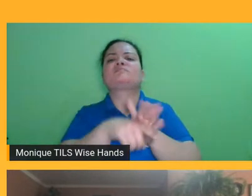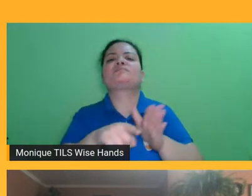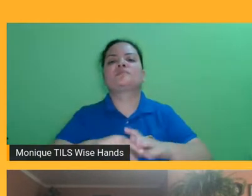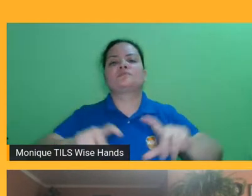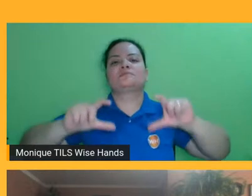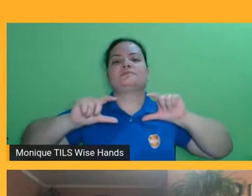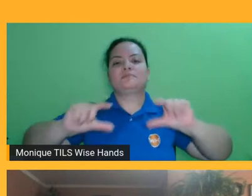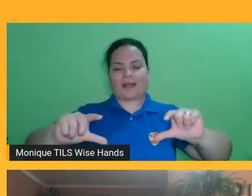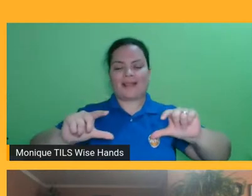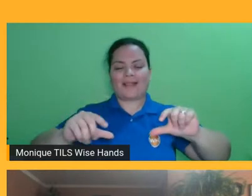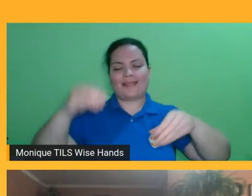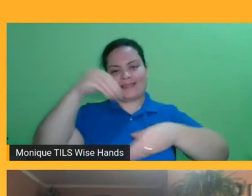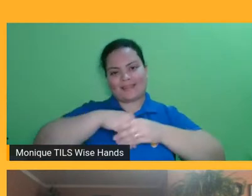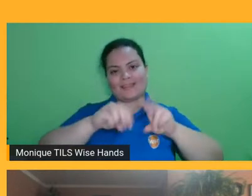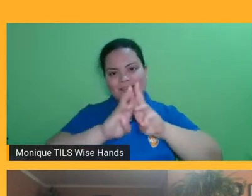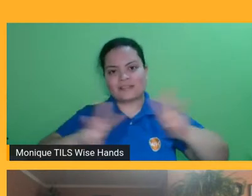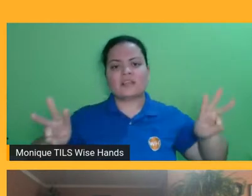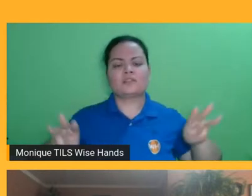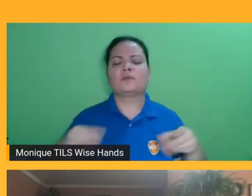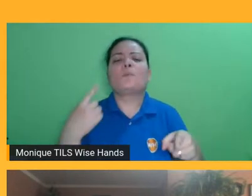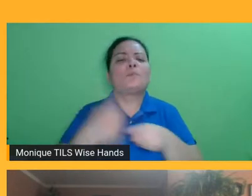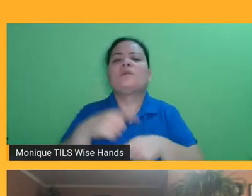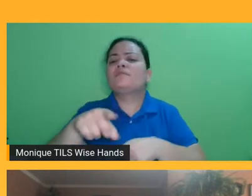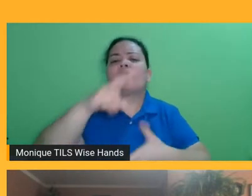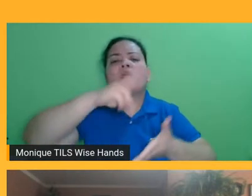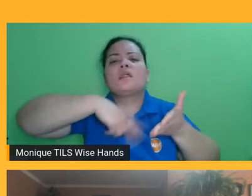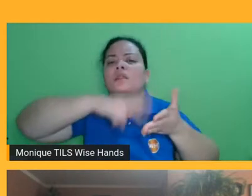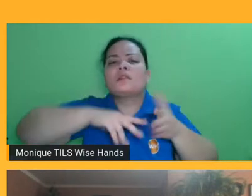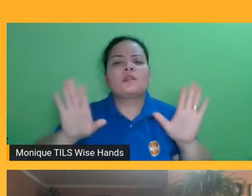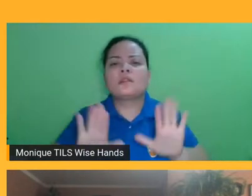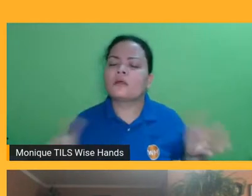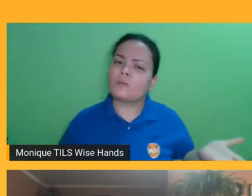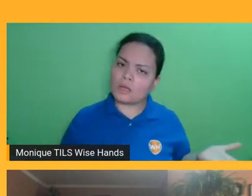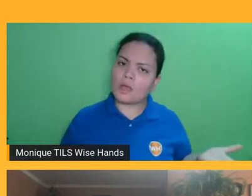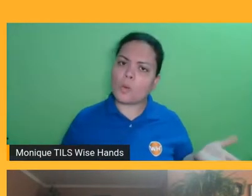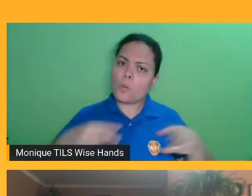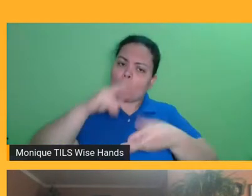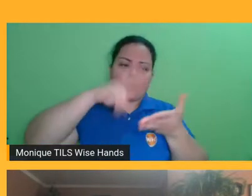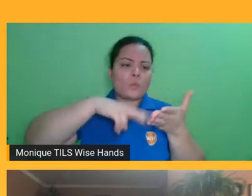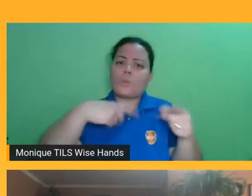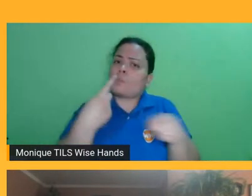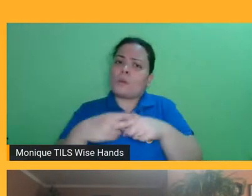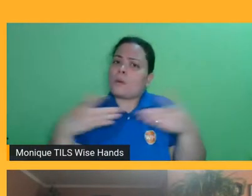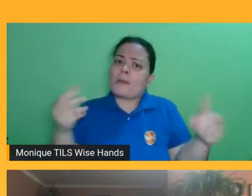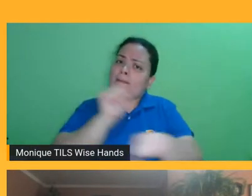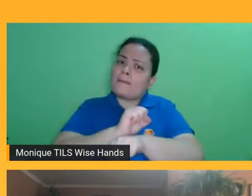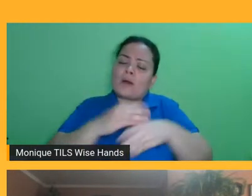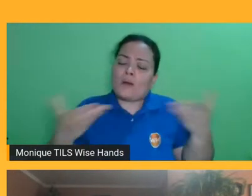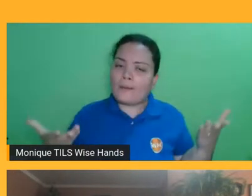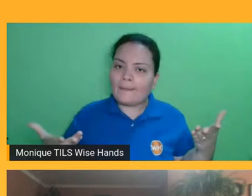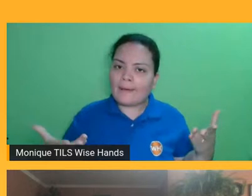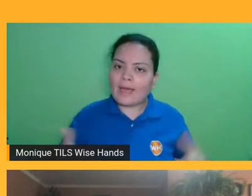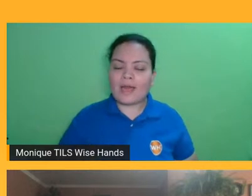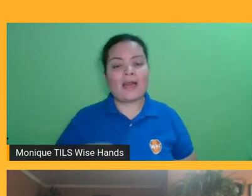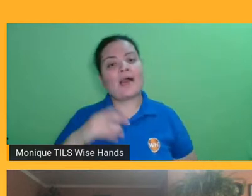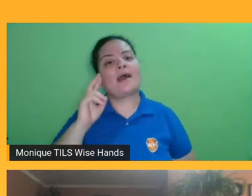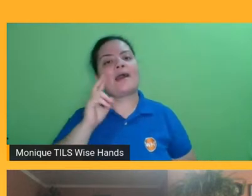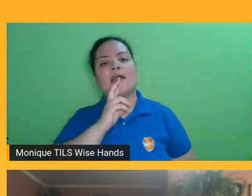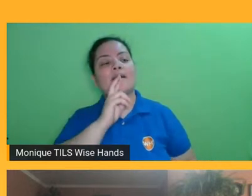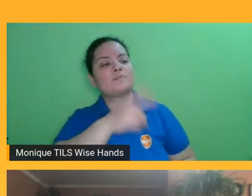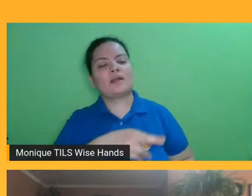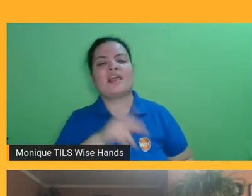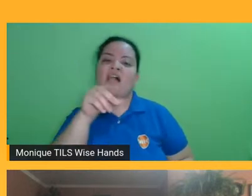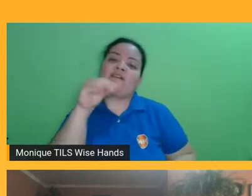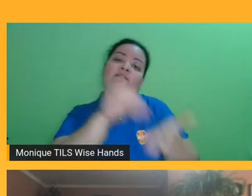mais? E a grande resposta ali é falta de tempo, e o áudio traz essa possibilidade de você poder ouvir fazendo